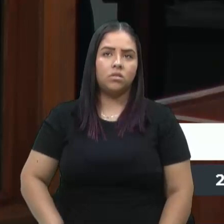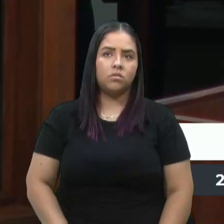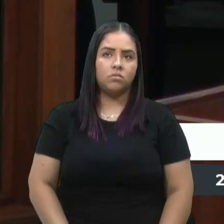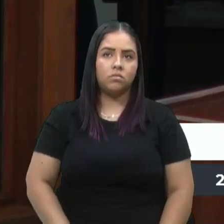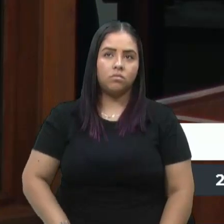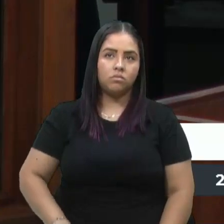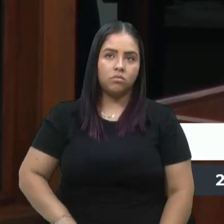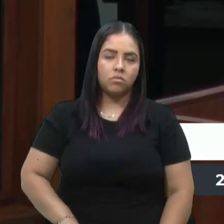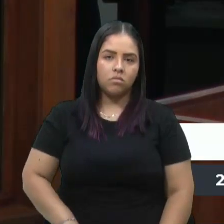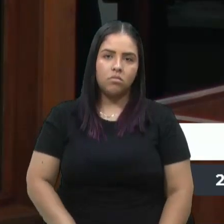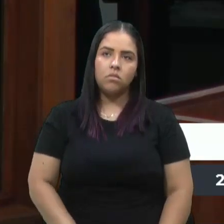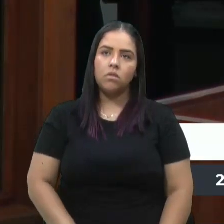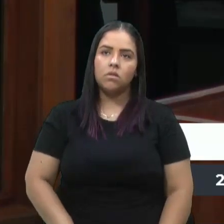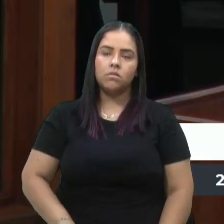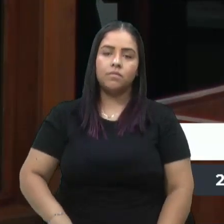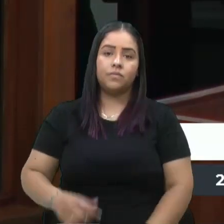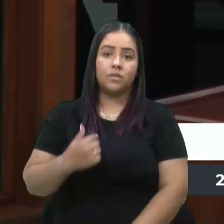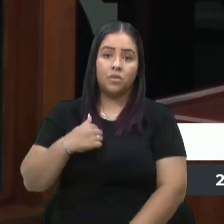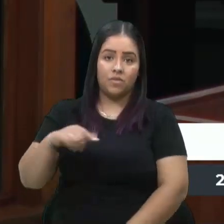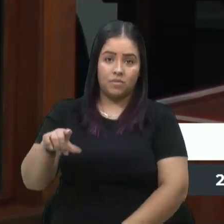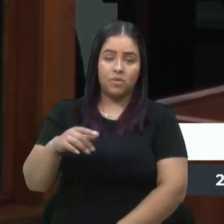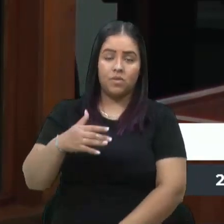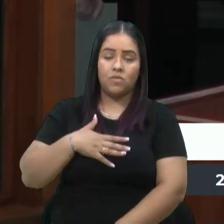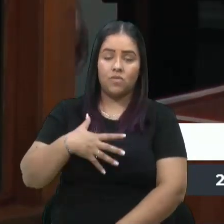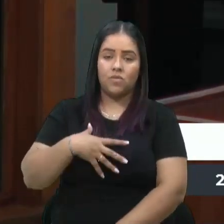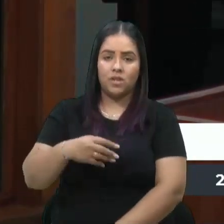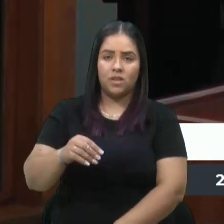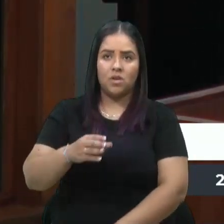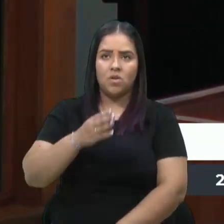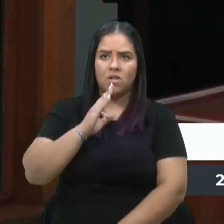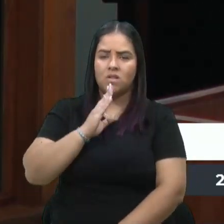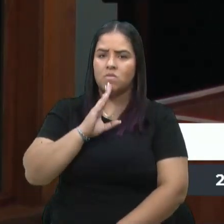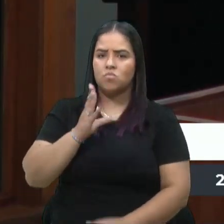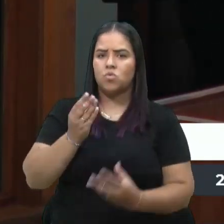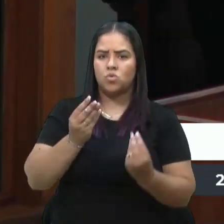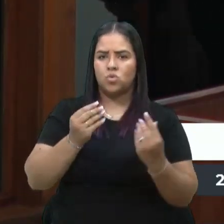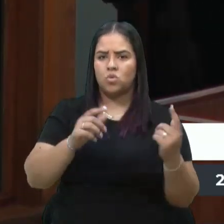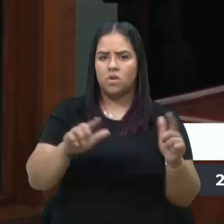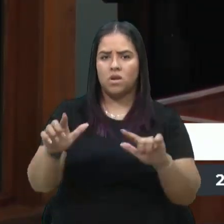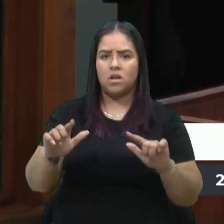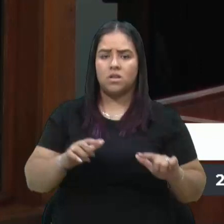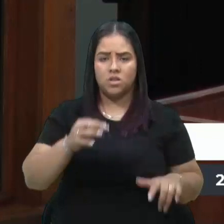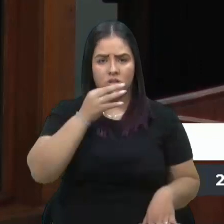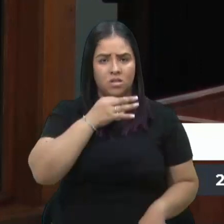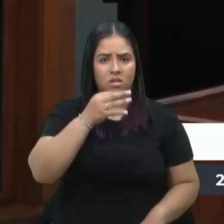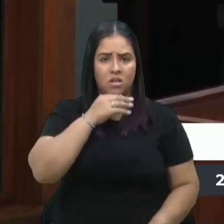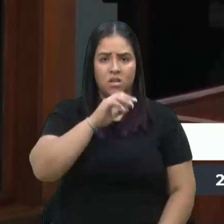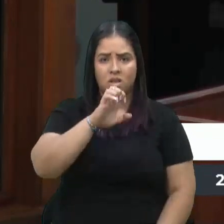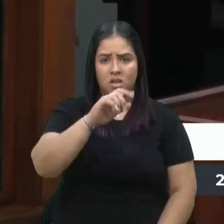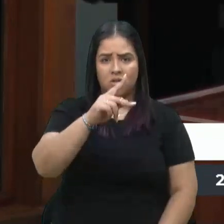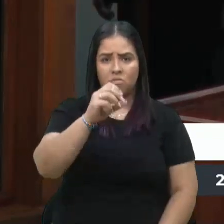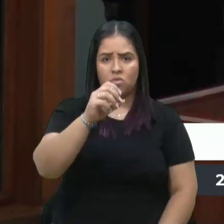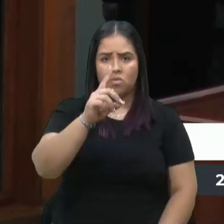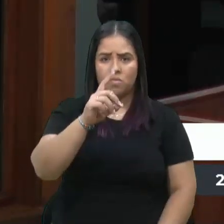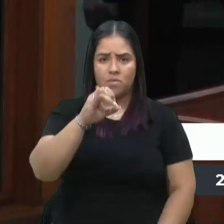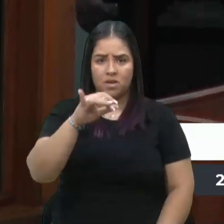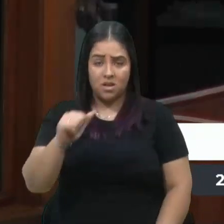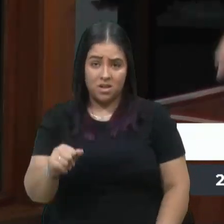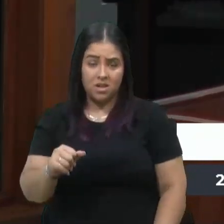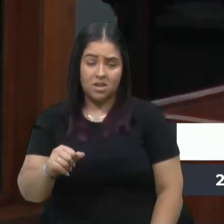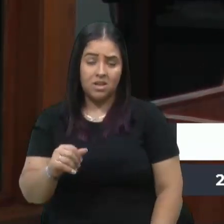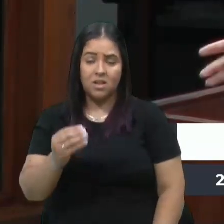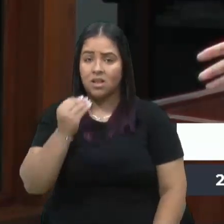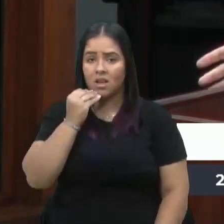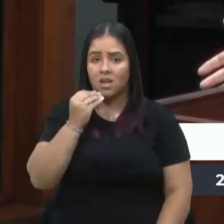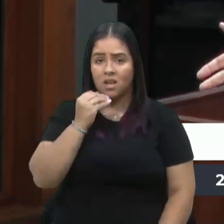E eu levei meu filho e alguns colegas de escola a conhecer muitos pontos turísticos de Caxias do Sul. Inclusive a hipopéia imigrante de Anarrec que ninguém praticamente sabe